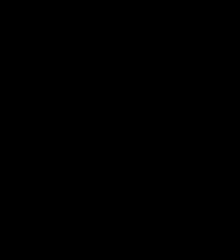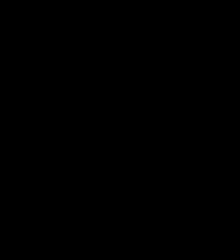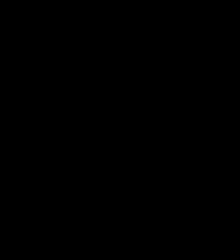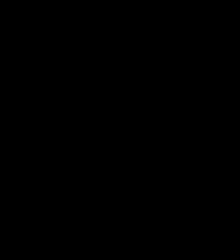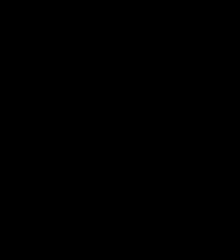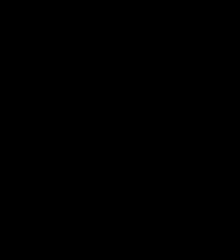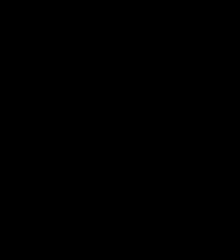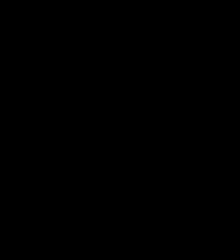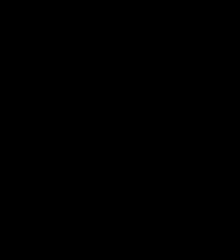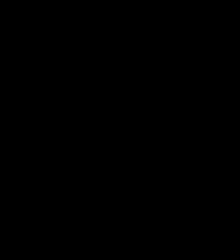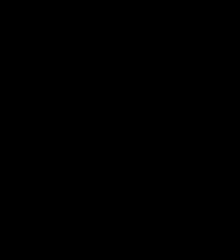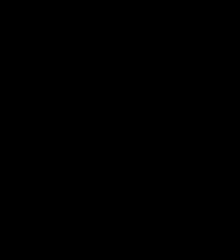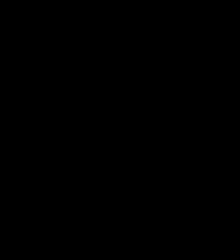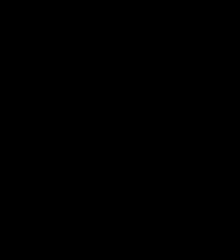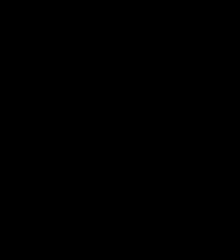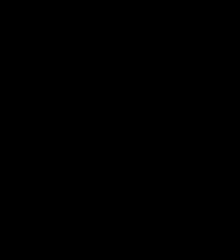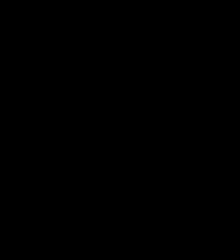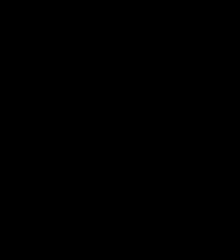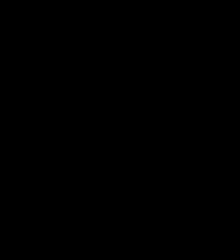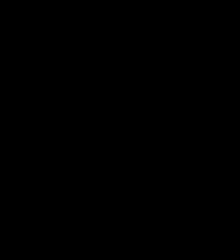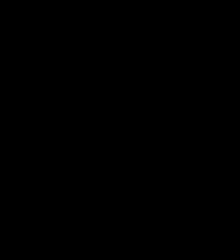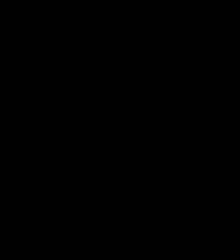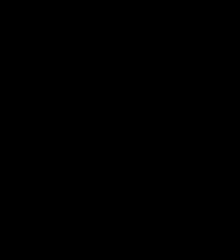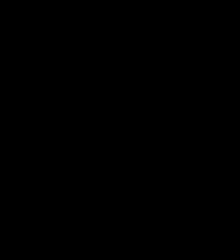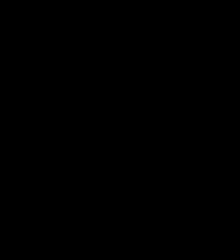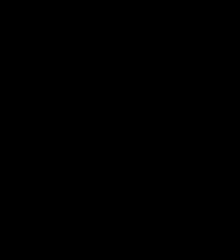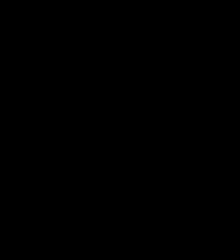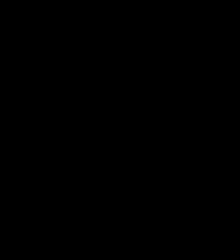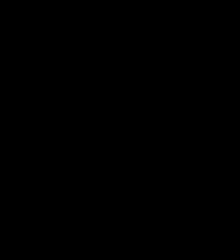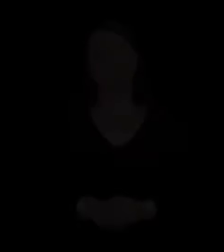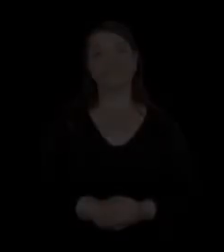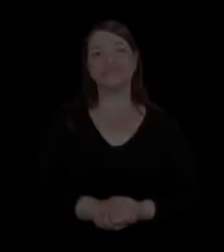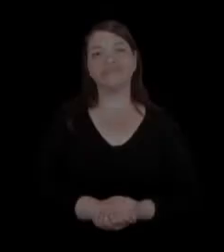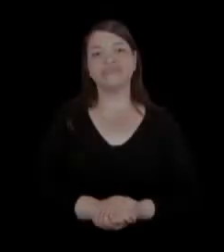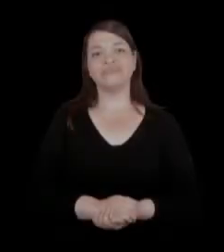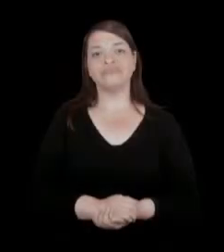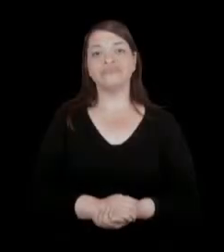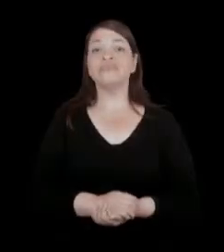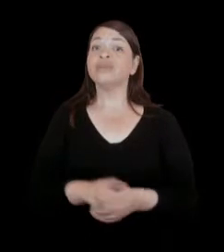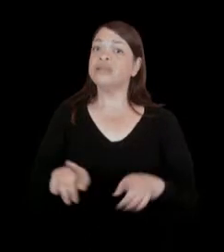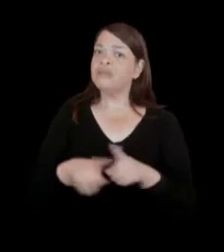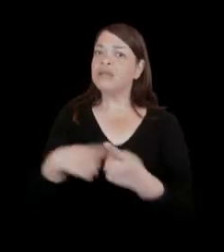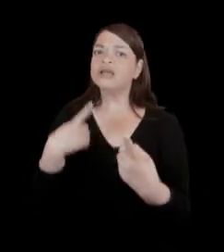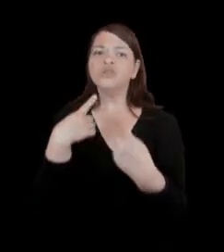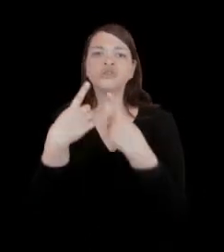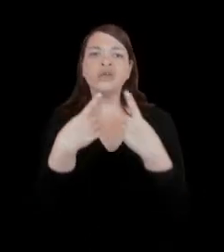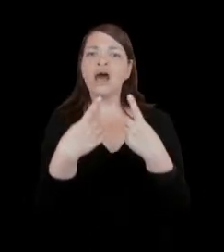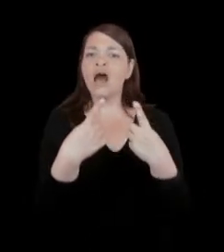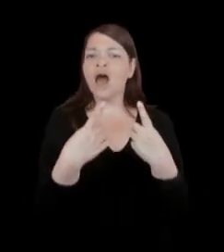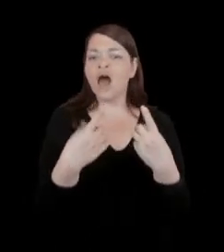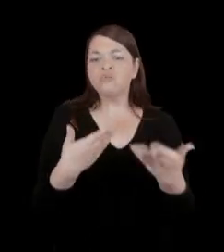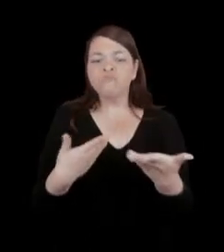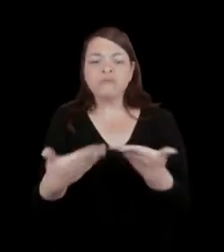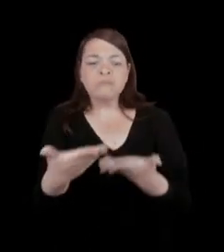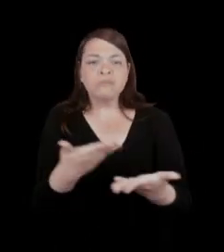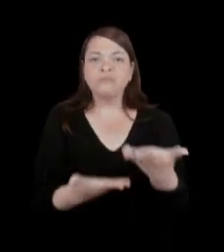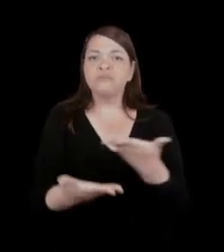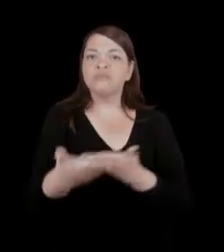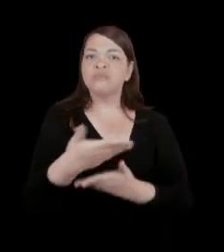laterais e dois no meio da escada, dividindo-a em três partes. O próprio diálogo com o projeto de arquitetura